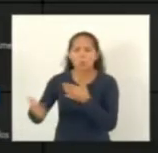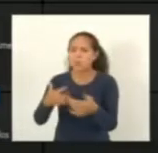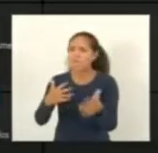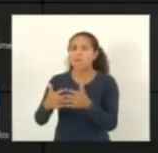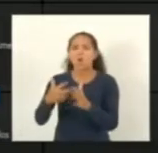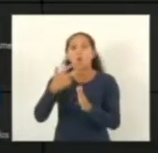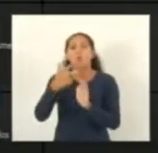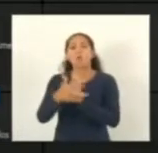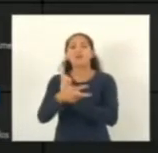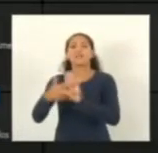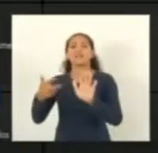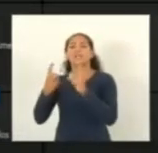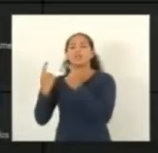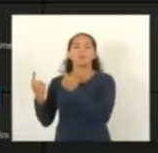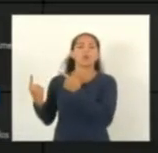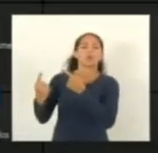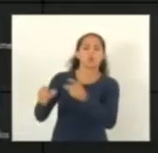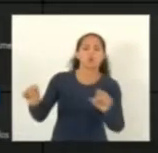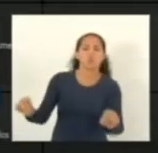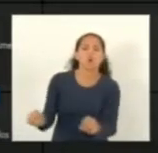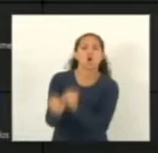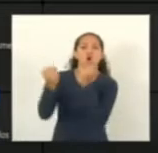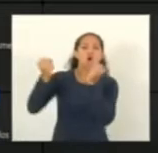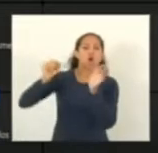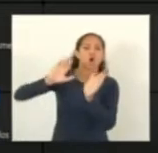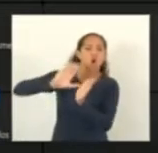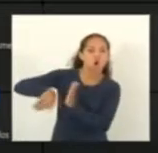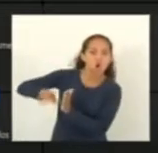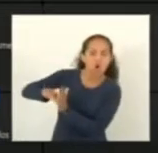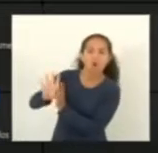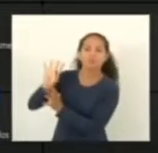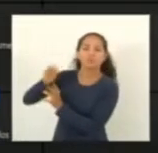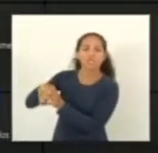patrimônio, que eu estou falando de furtos e roubos, principalmente,